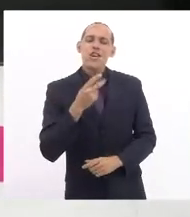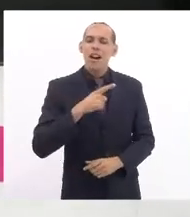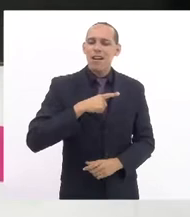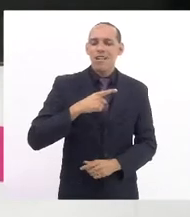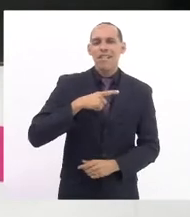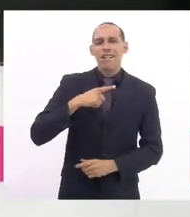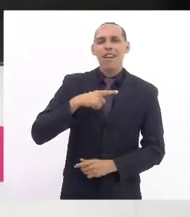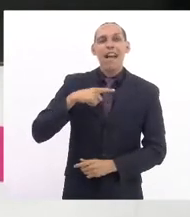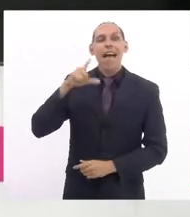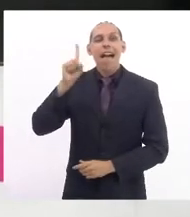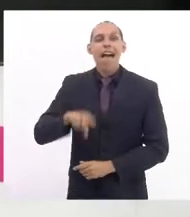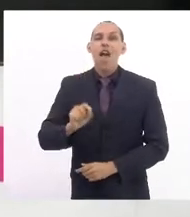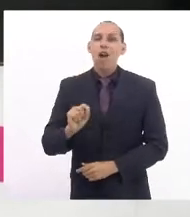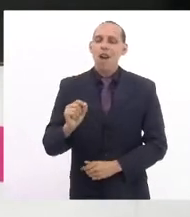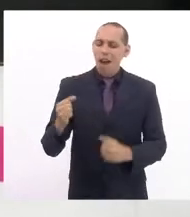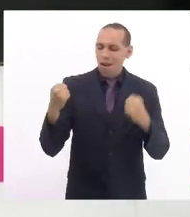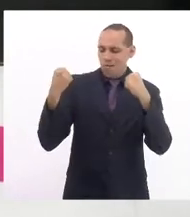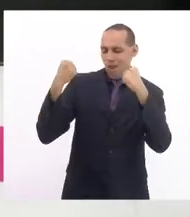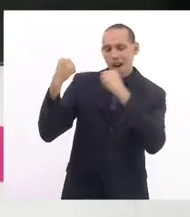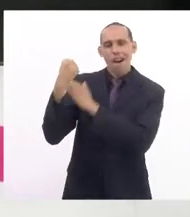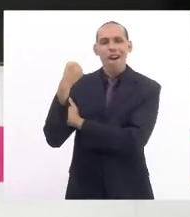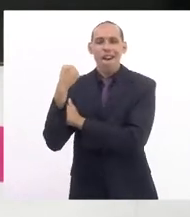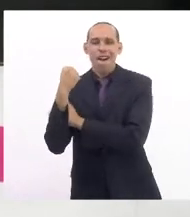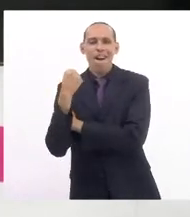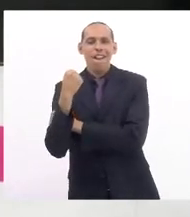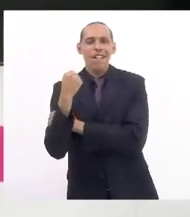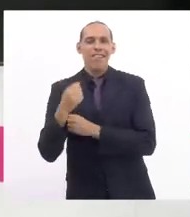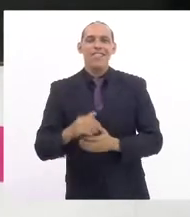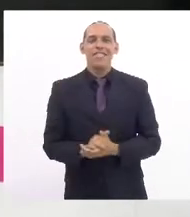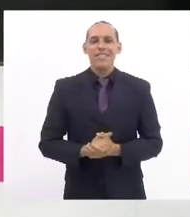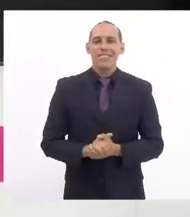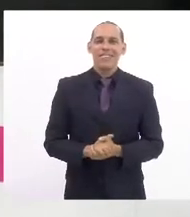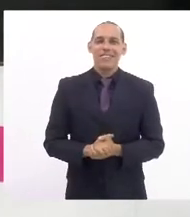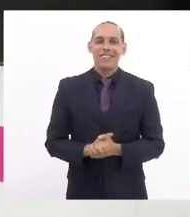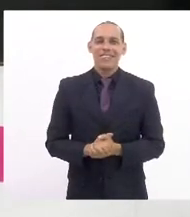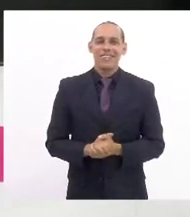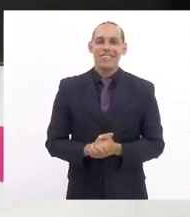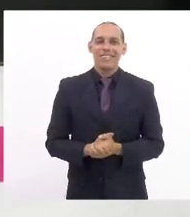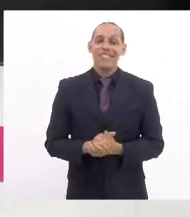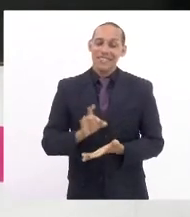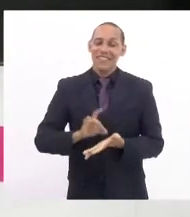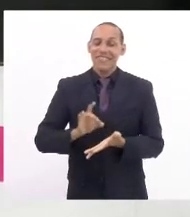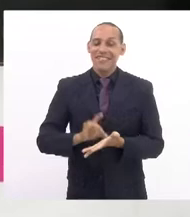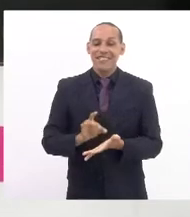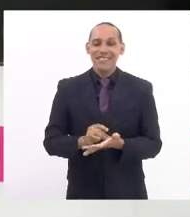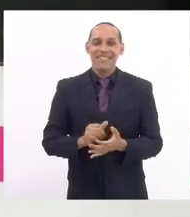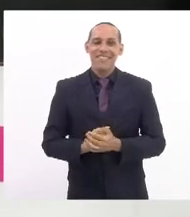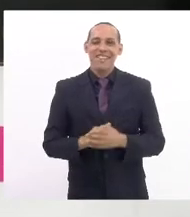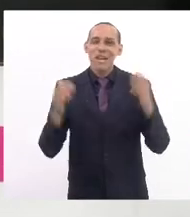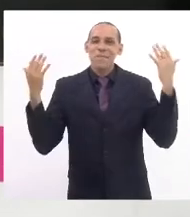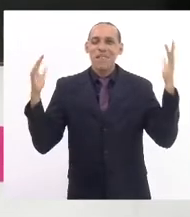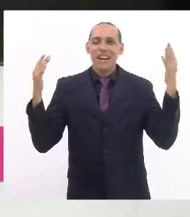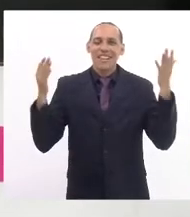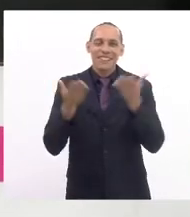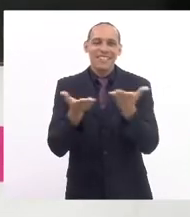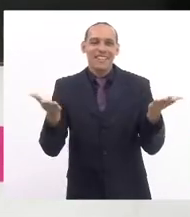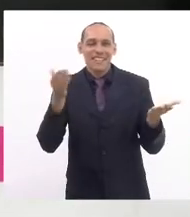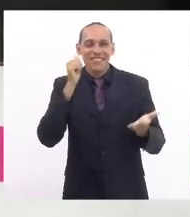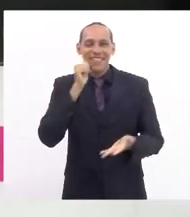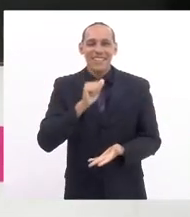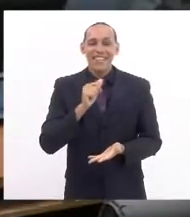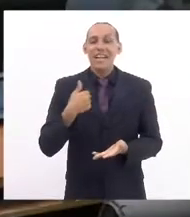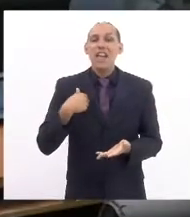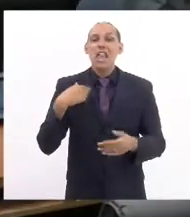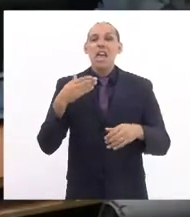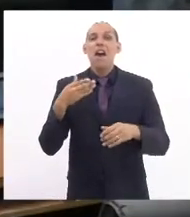definição uma mulher forte, Melinda Gatz. E é verdade, parabéns às mulheres, eu quero